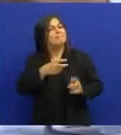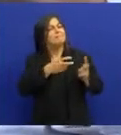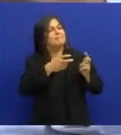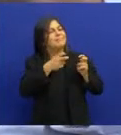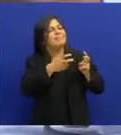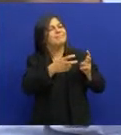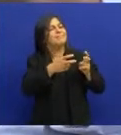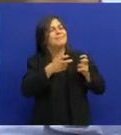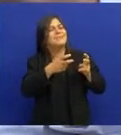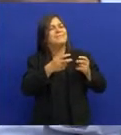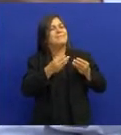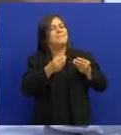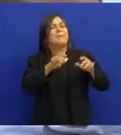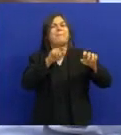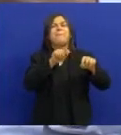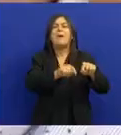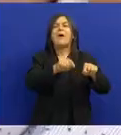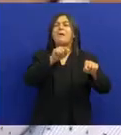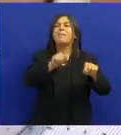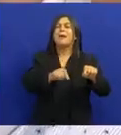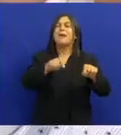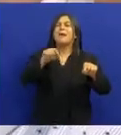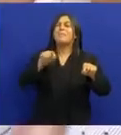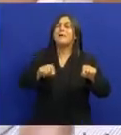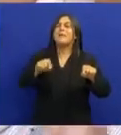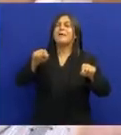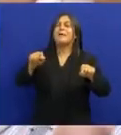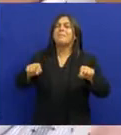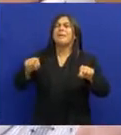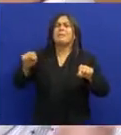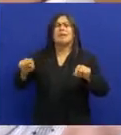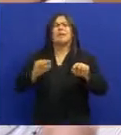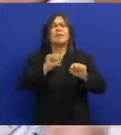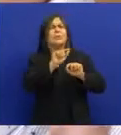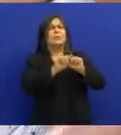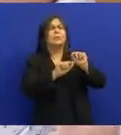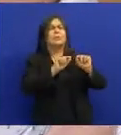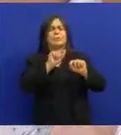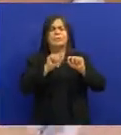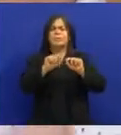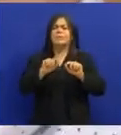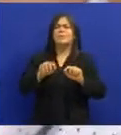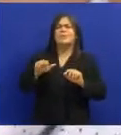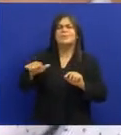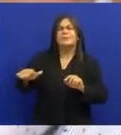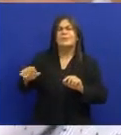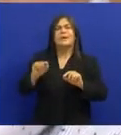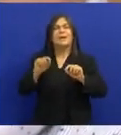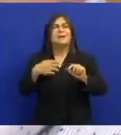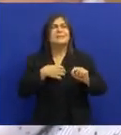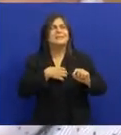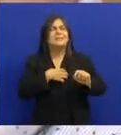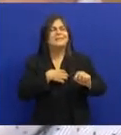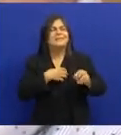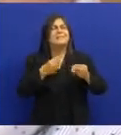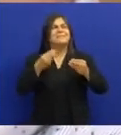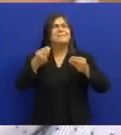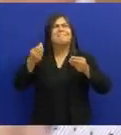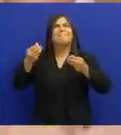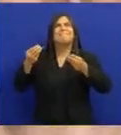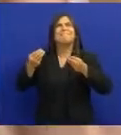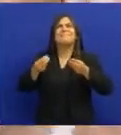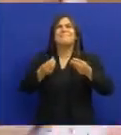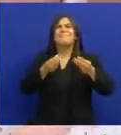Bem cadenciada e bem seca O que é isso? Na cabeça dele Ele já tinha um